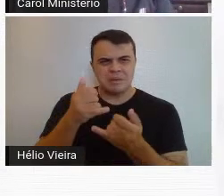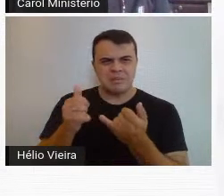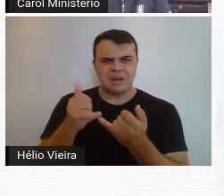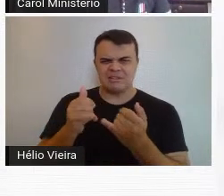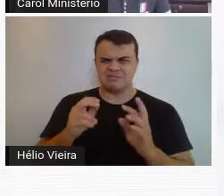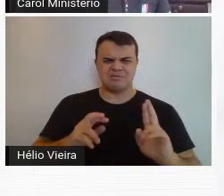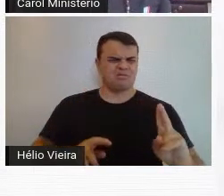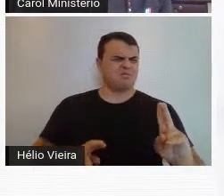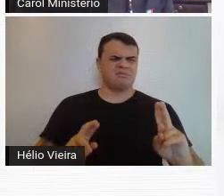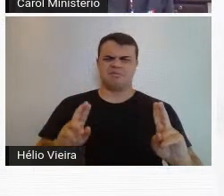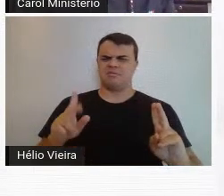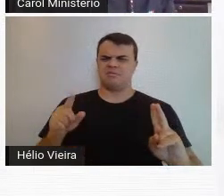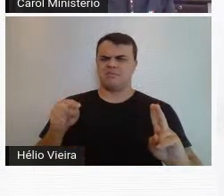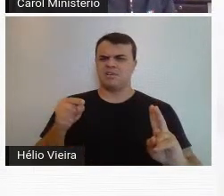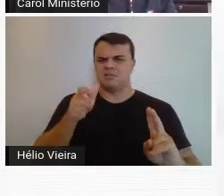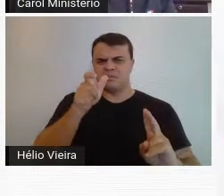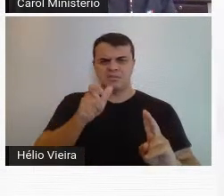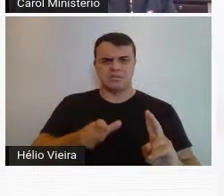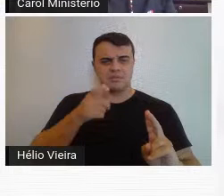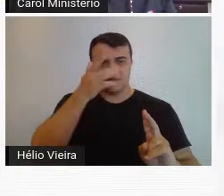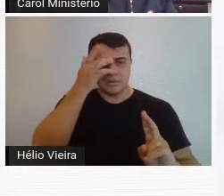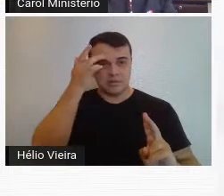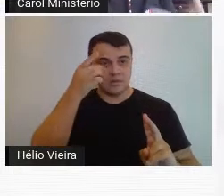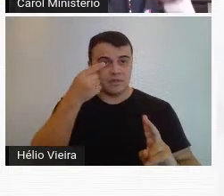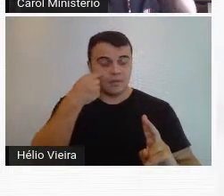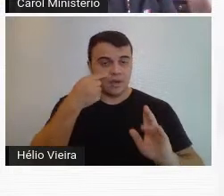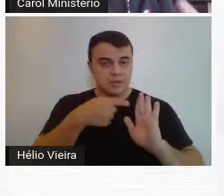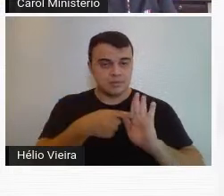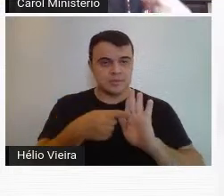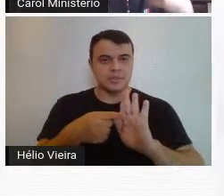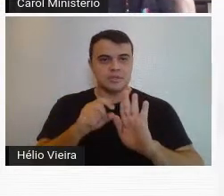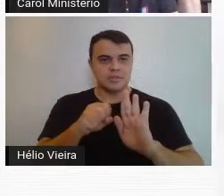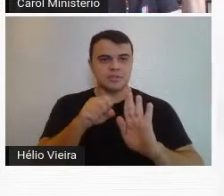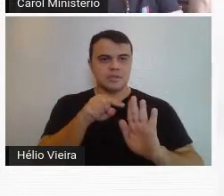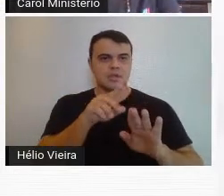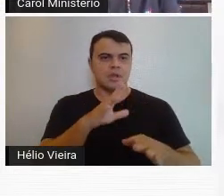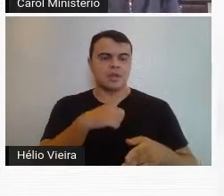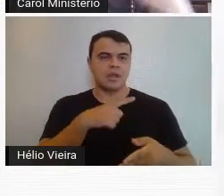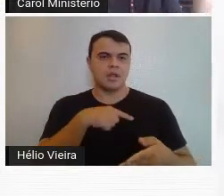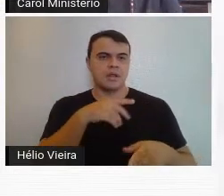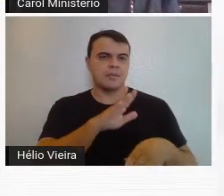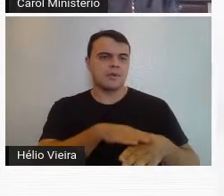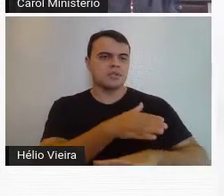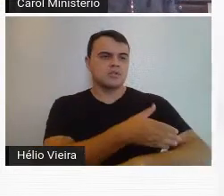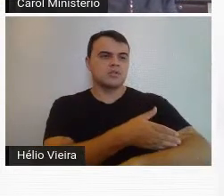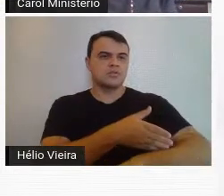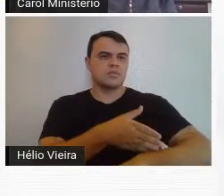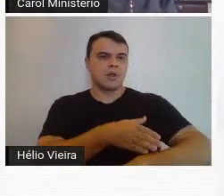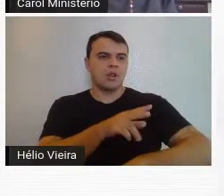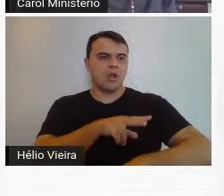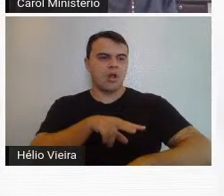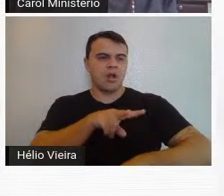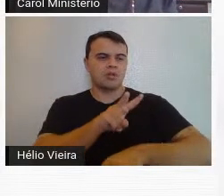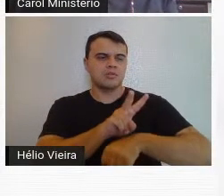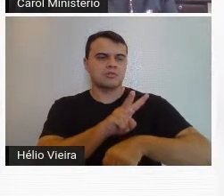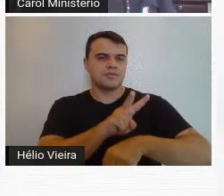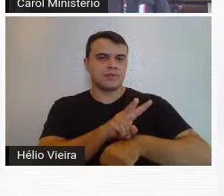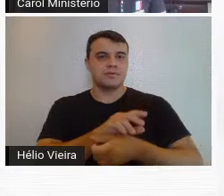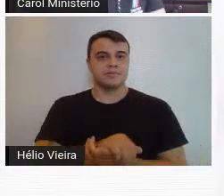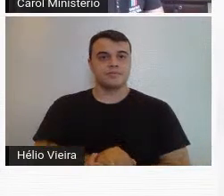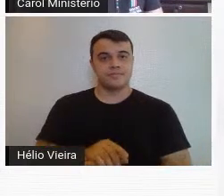artista. Então, aqui, a gente já vê uma representação mais figurativa, mais acostumada aos olhos conservadores.